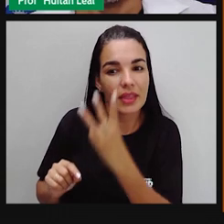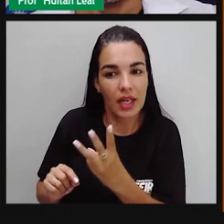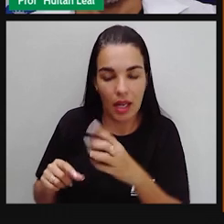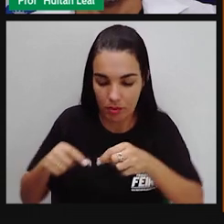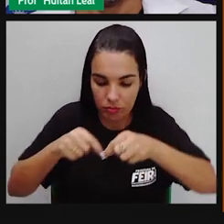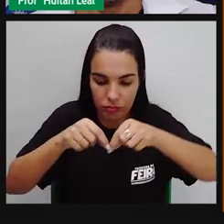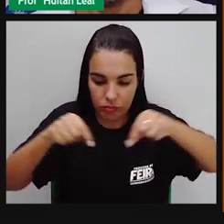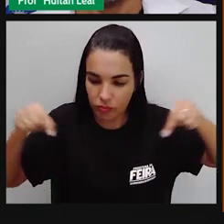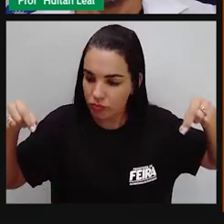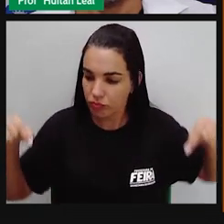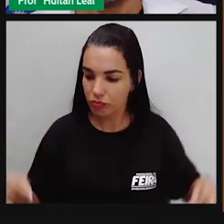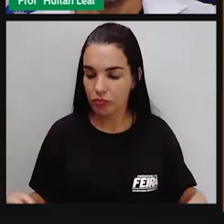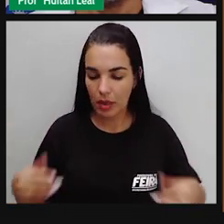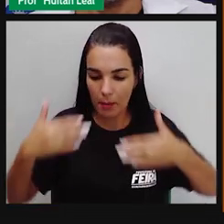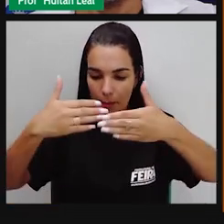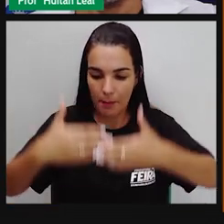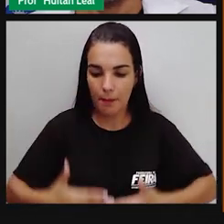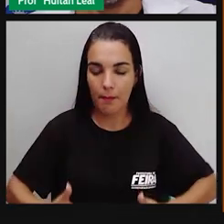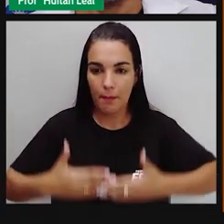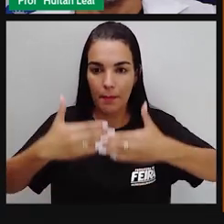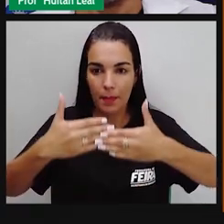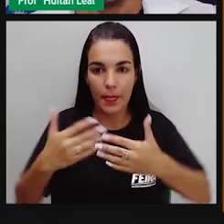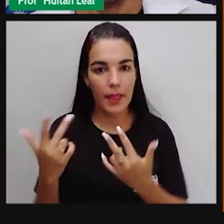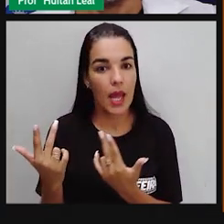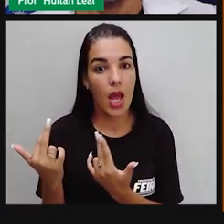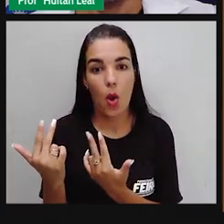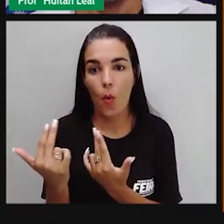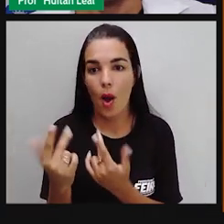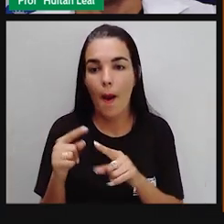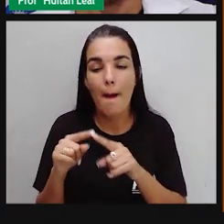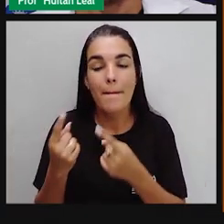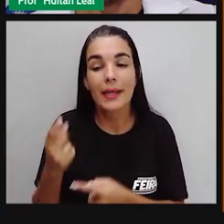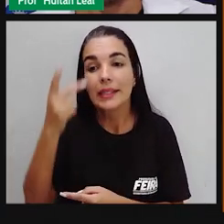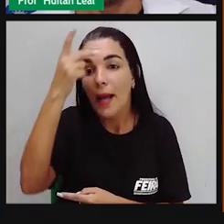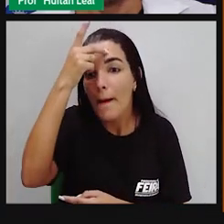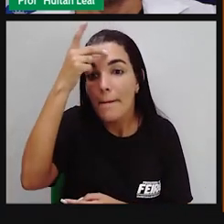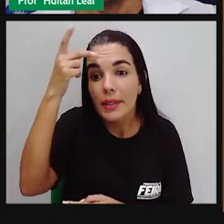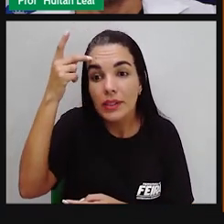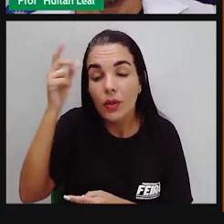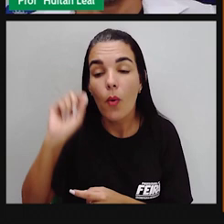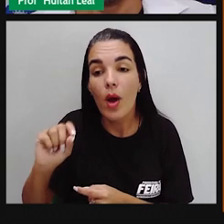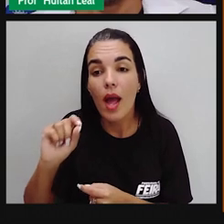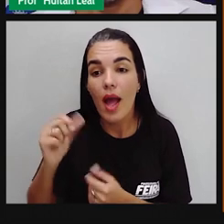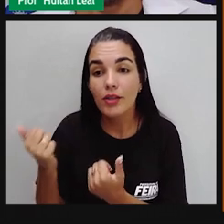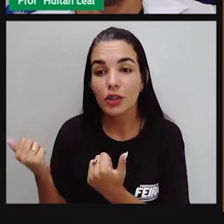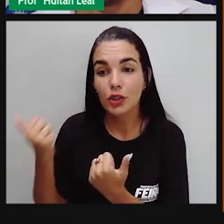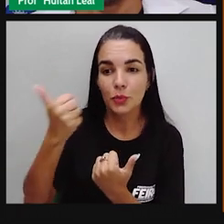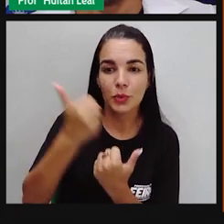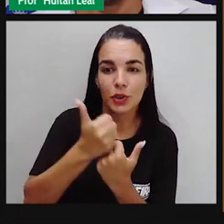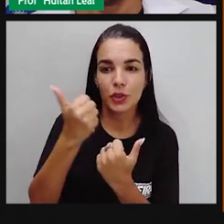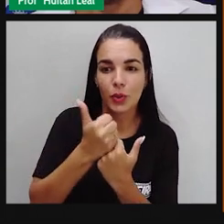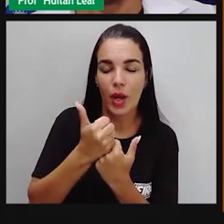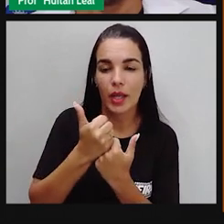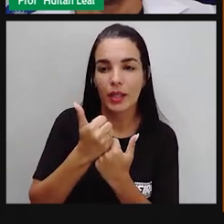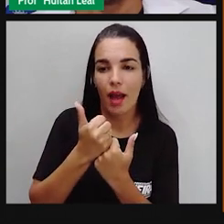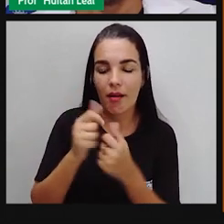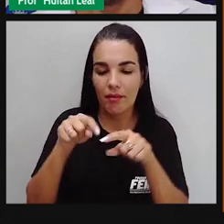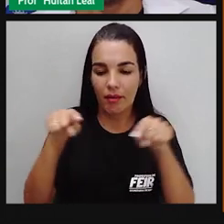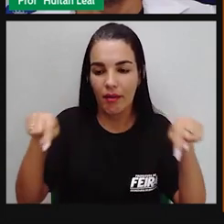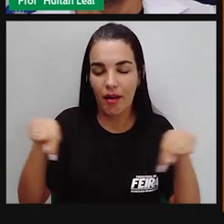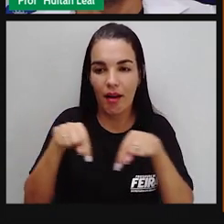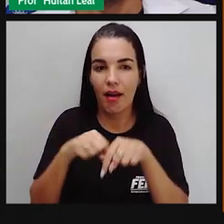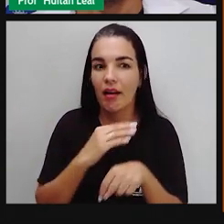mesmo, a grade da imagem é a mesma. Mas as pessoas são representadas em formato de